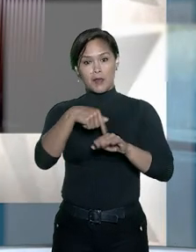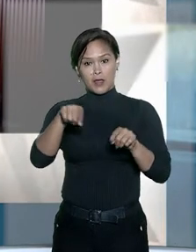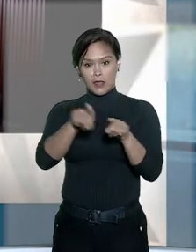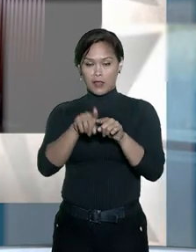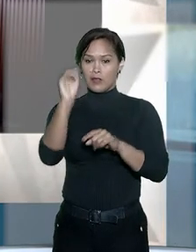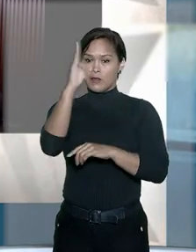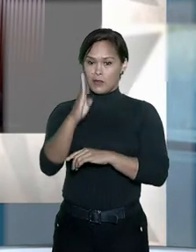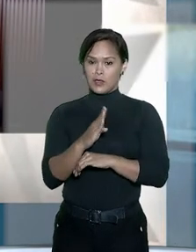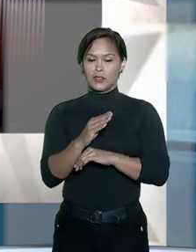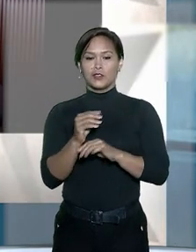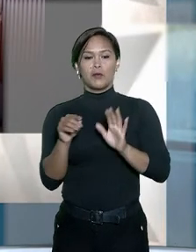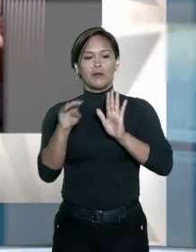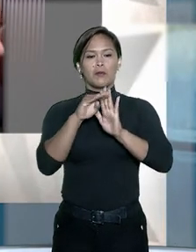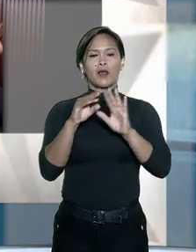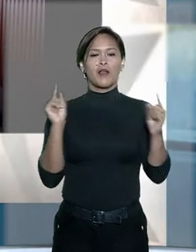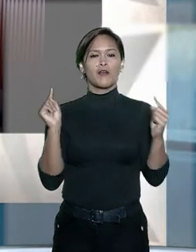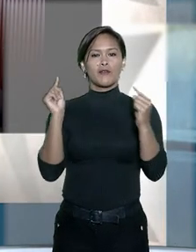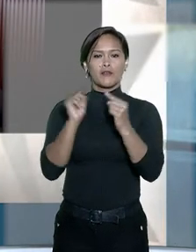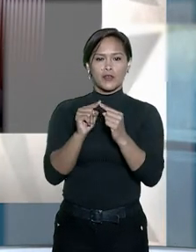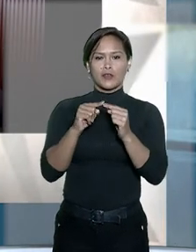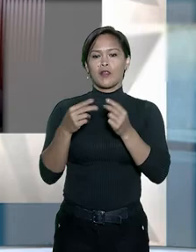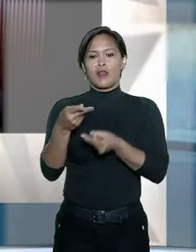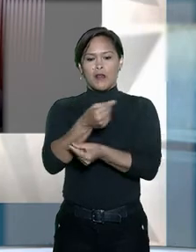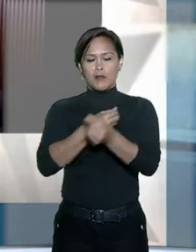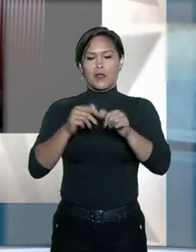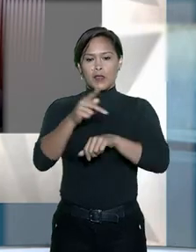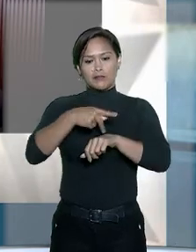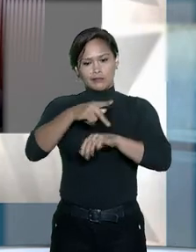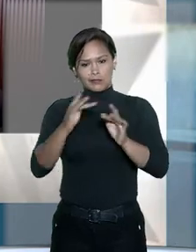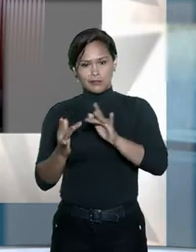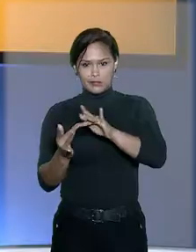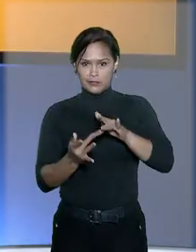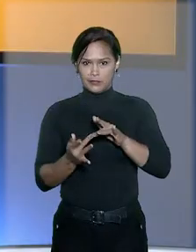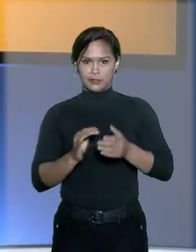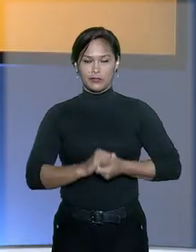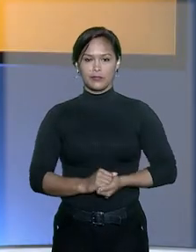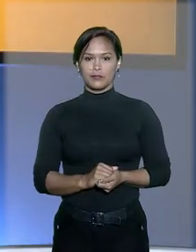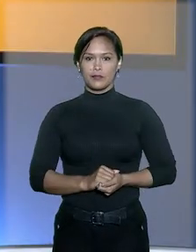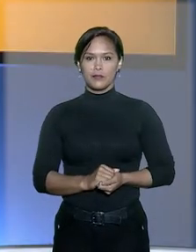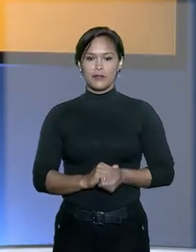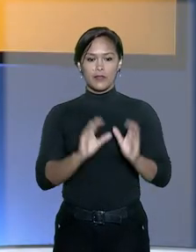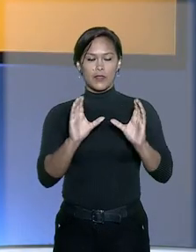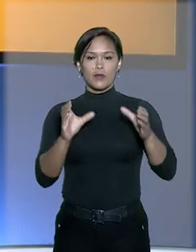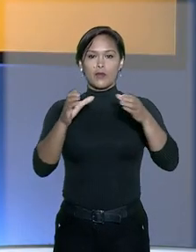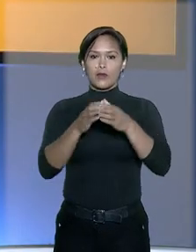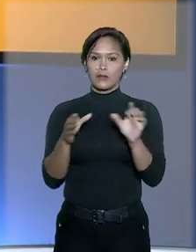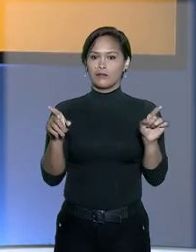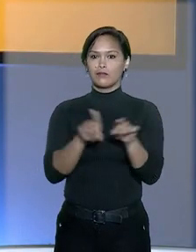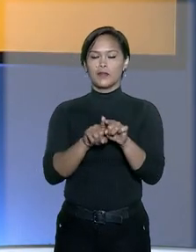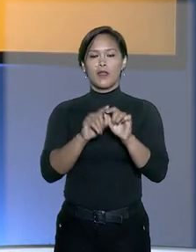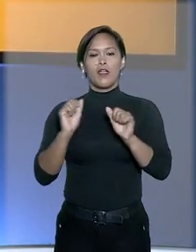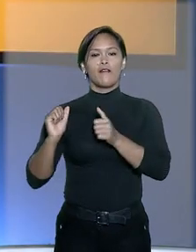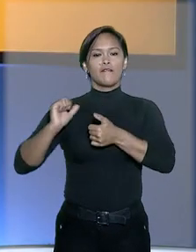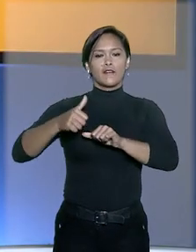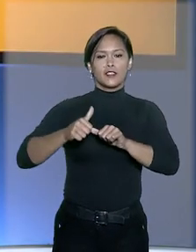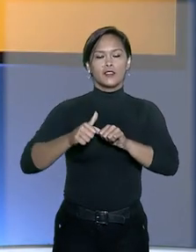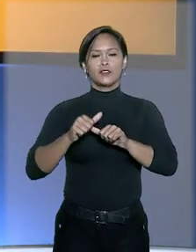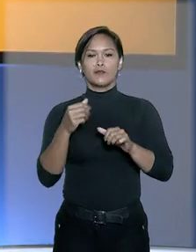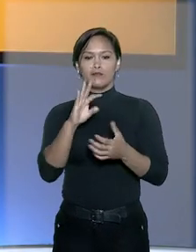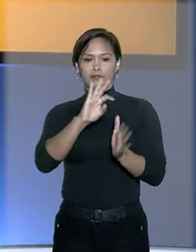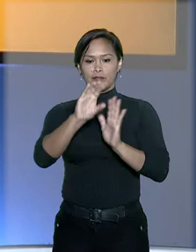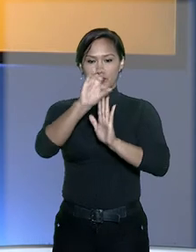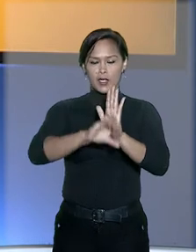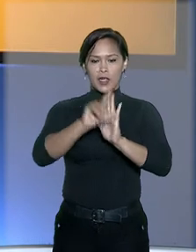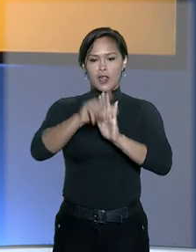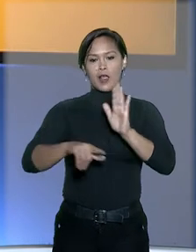para uma modalidade vinculada ao mercado internacional. O colegiado também validou cláusula que impõe ao